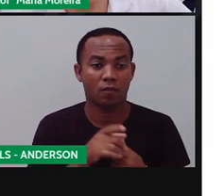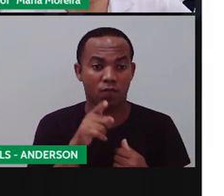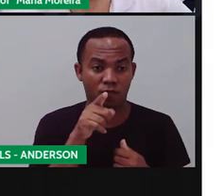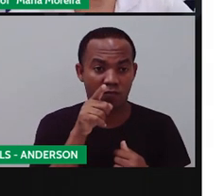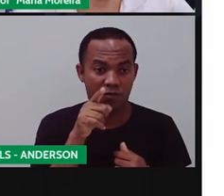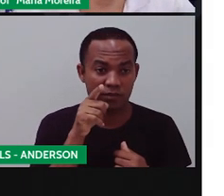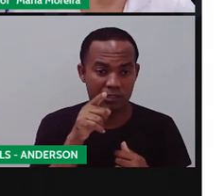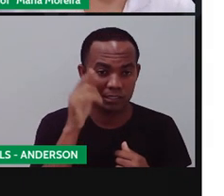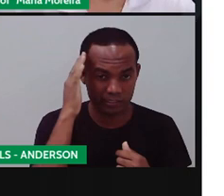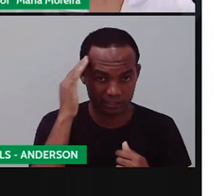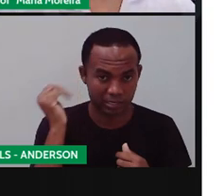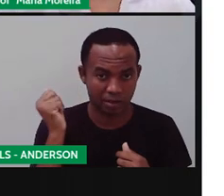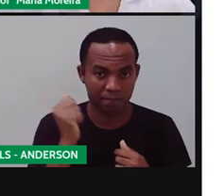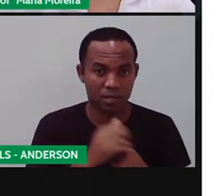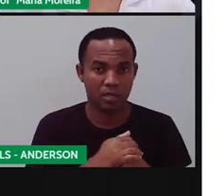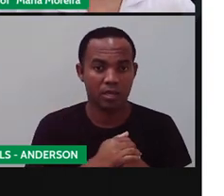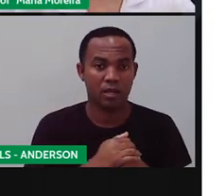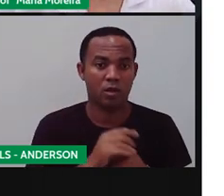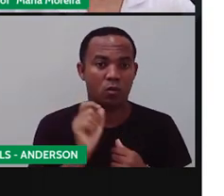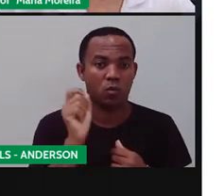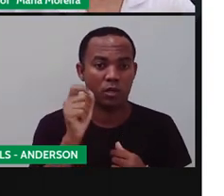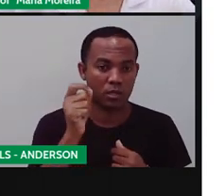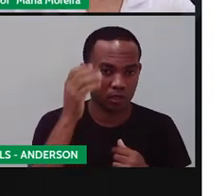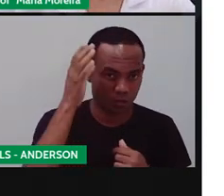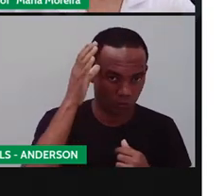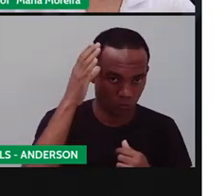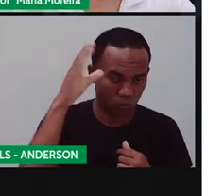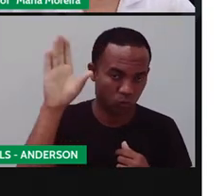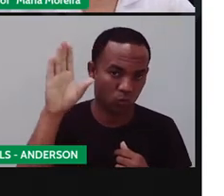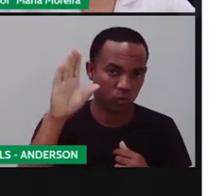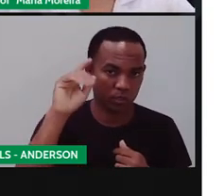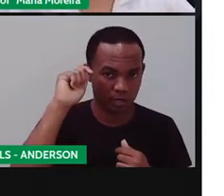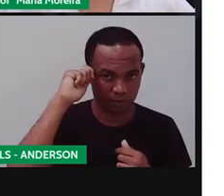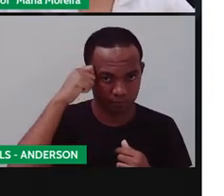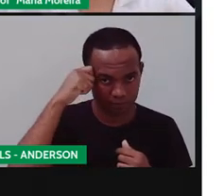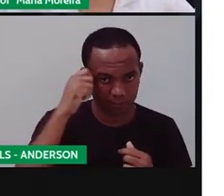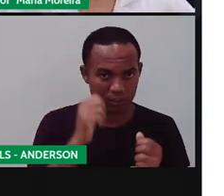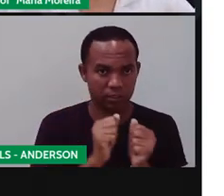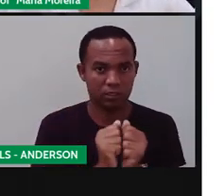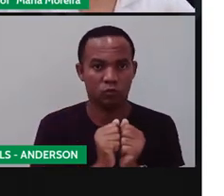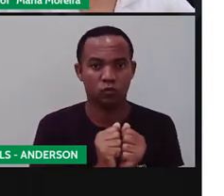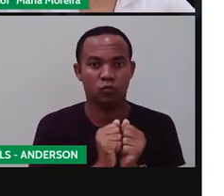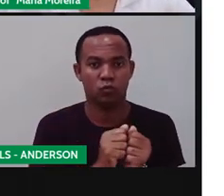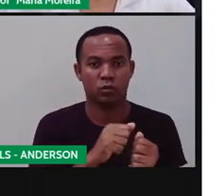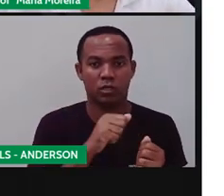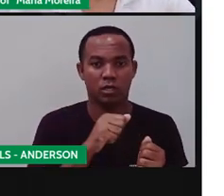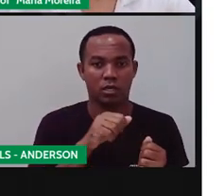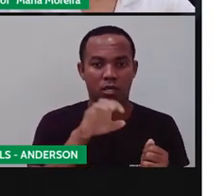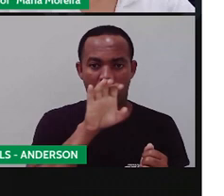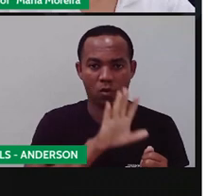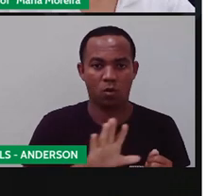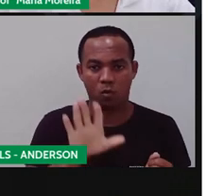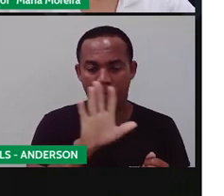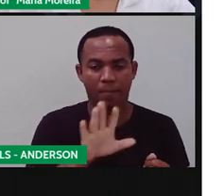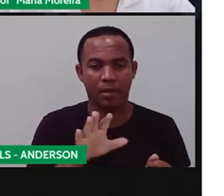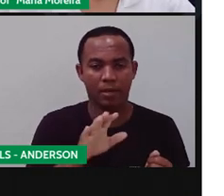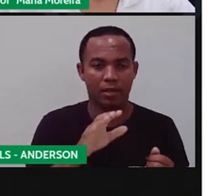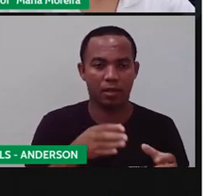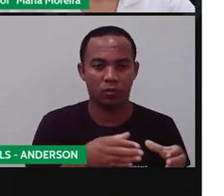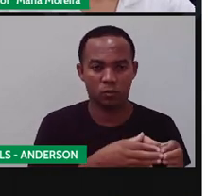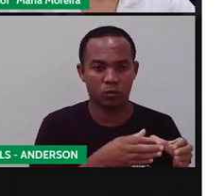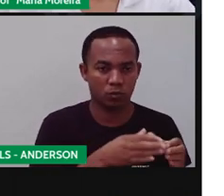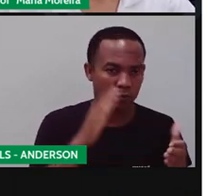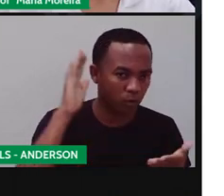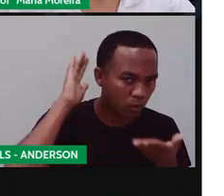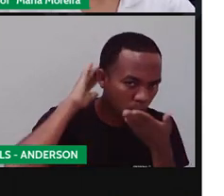Você sabia, né, que a cultura africana, juntamente com a europeia indígena, contribuiu,